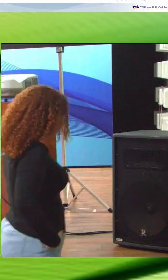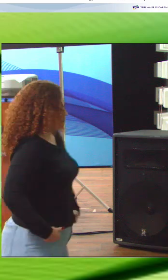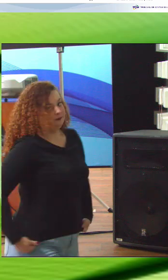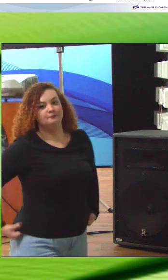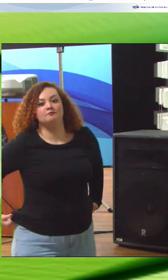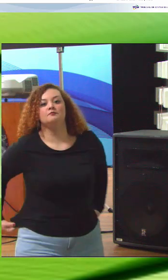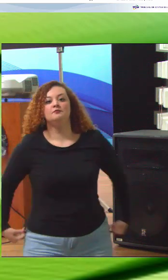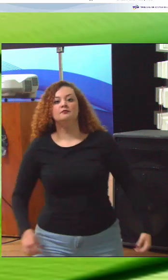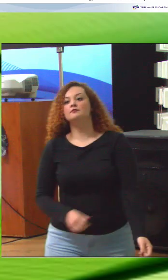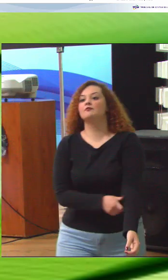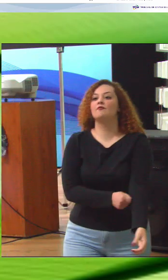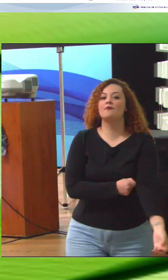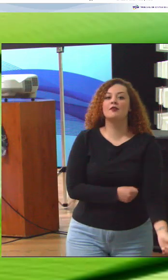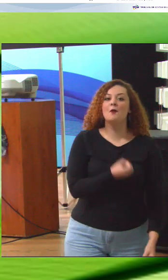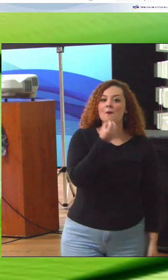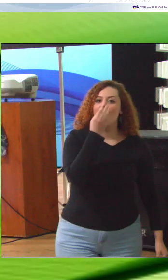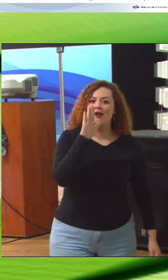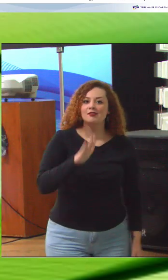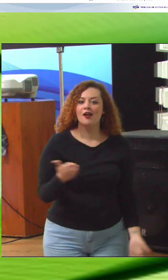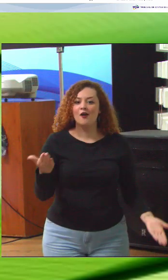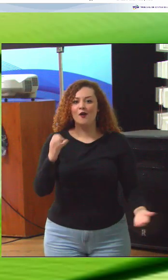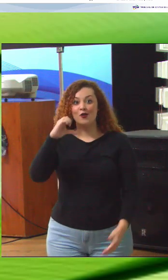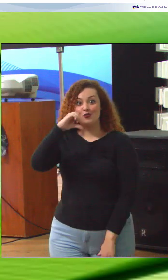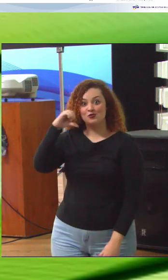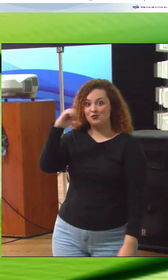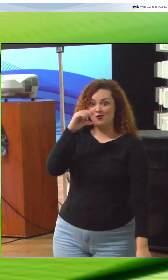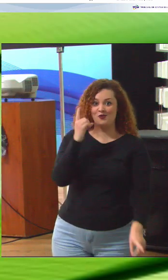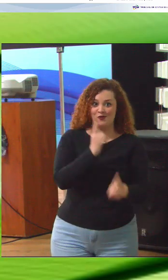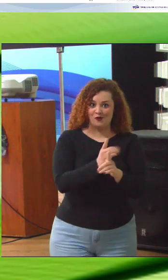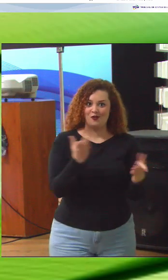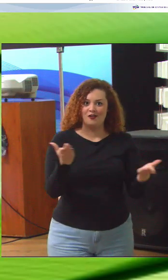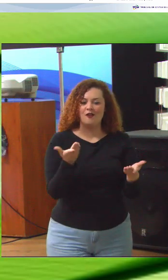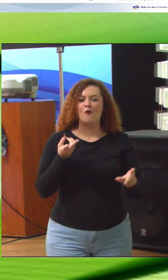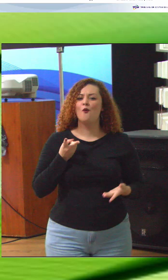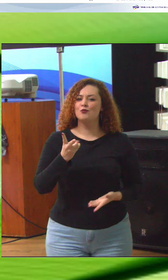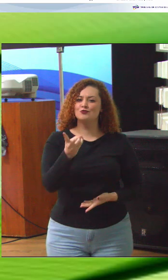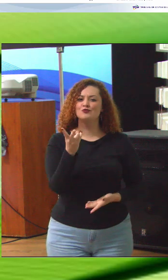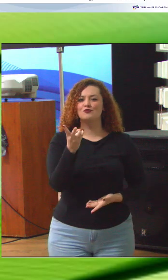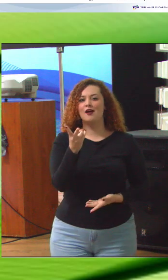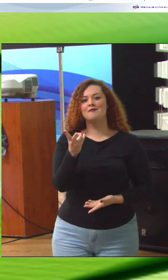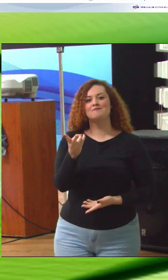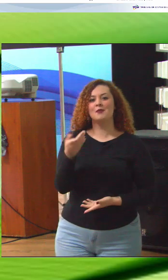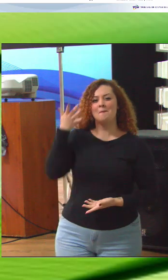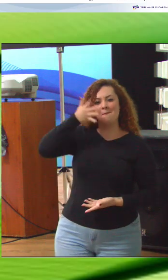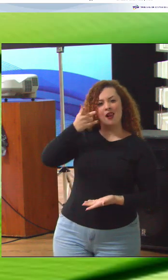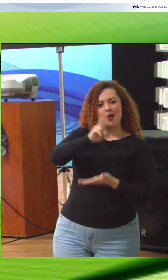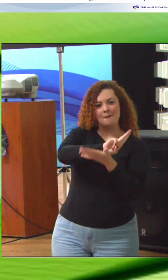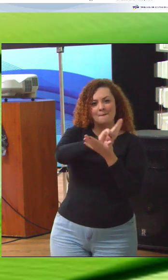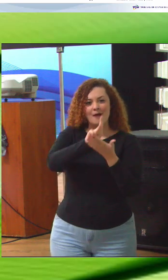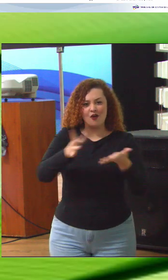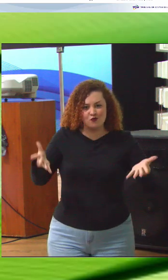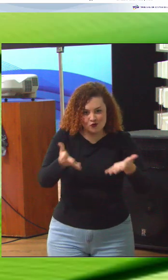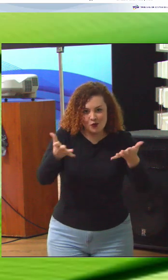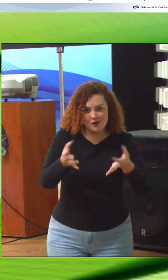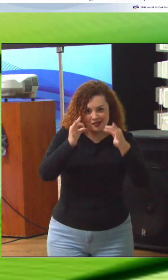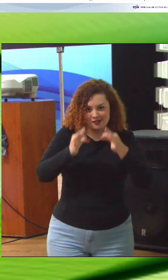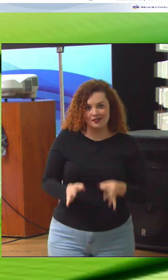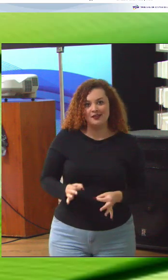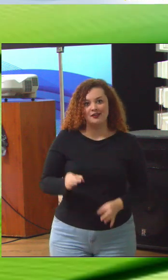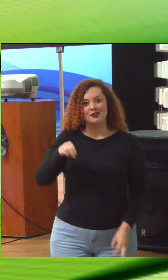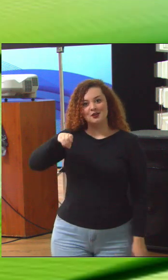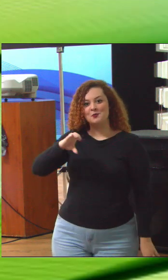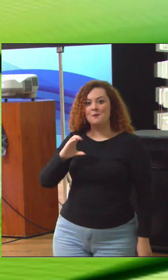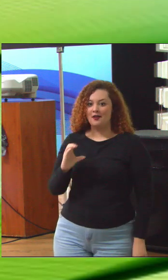E, nono encontro, continuidade ao ciclo palestras de fomento à integridade do MEC.